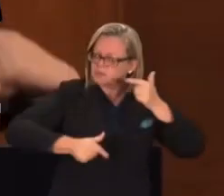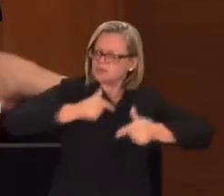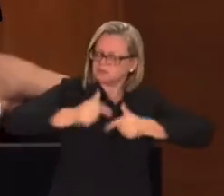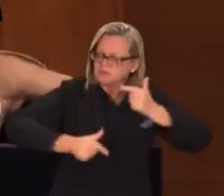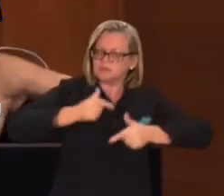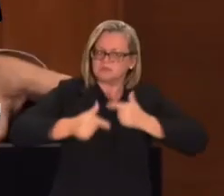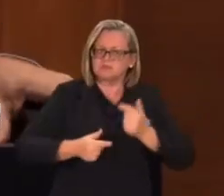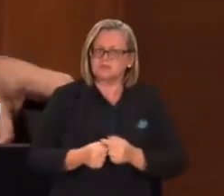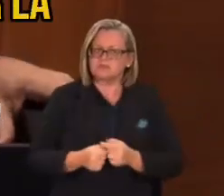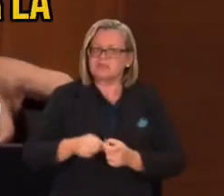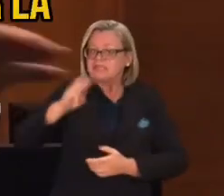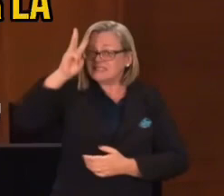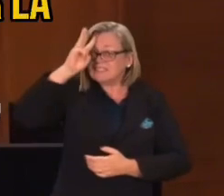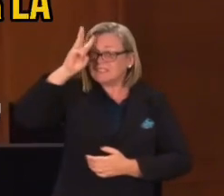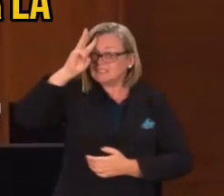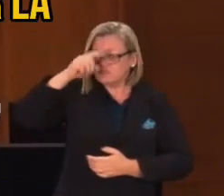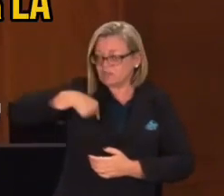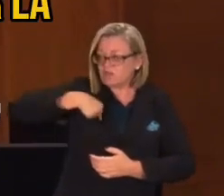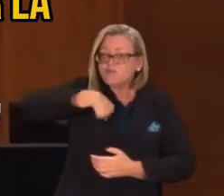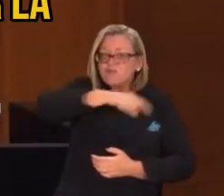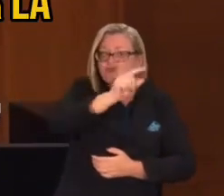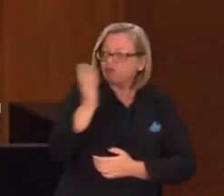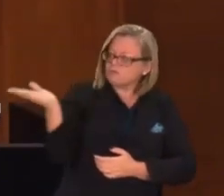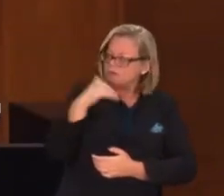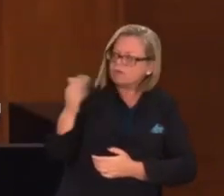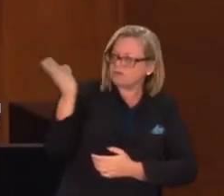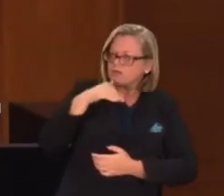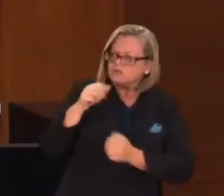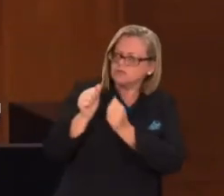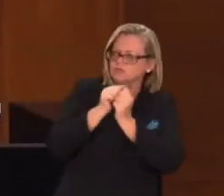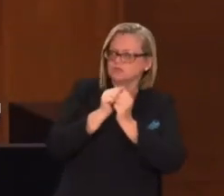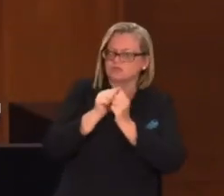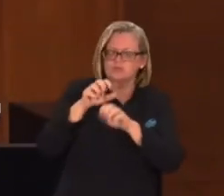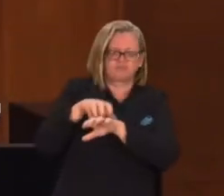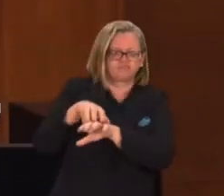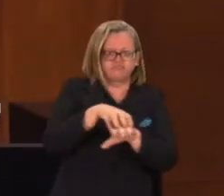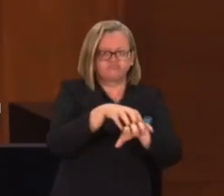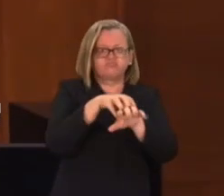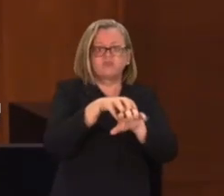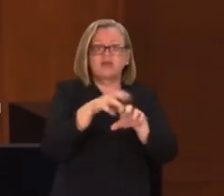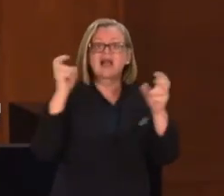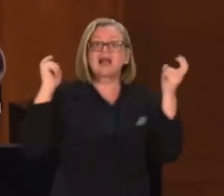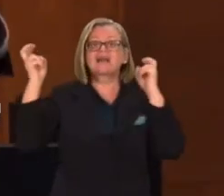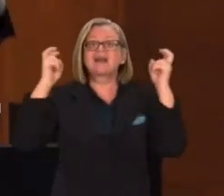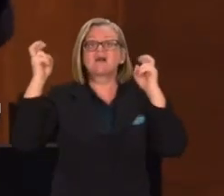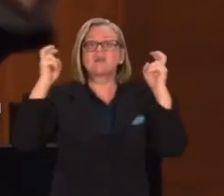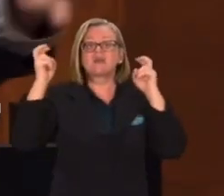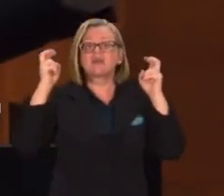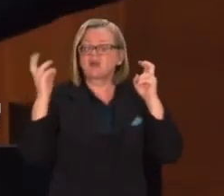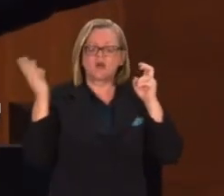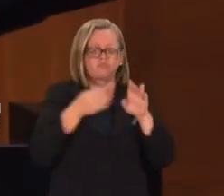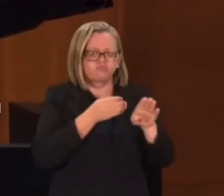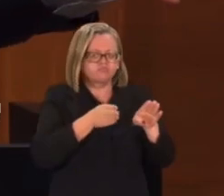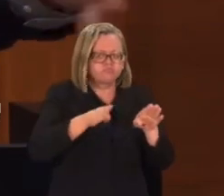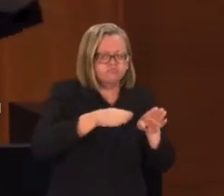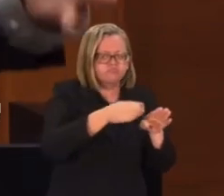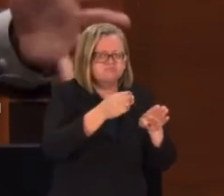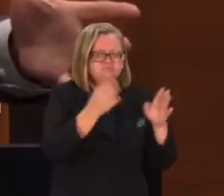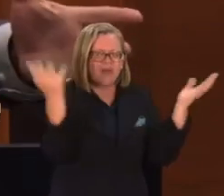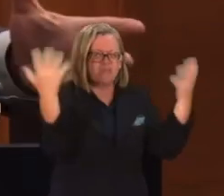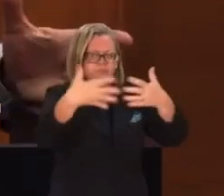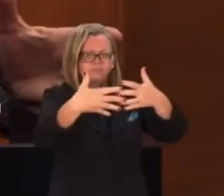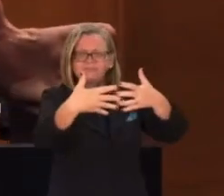vamos lá para entrar na estrada. Para mostrar que o caminhão vai chegar lá. Aonde der. Mas abrindo mil quilômetros de estrada,